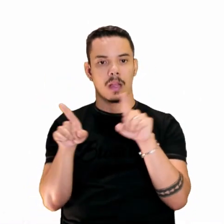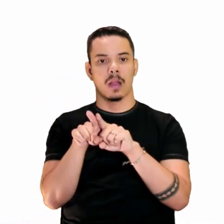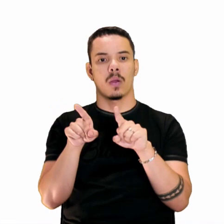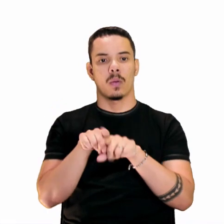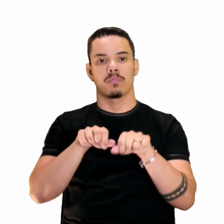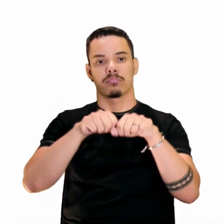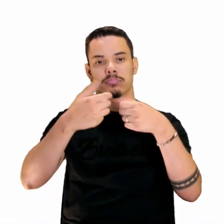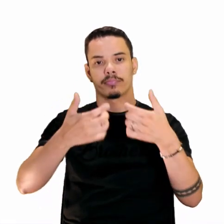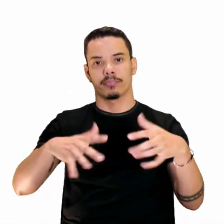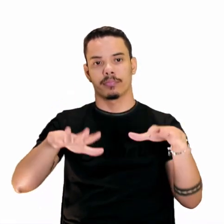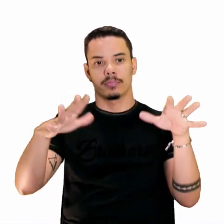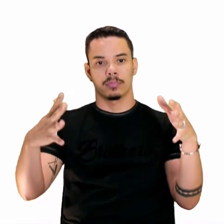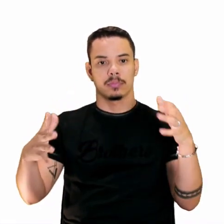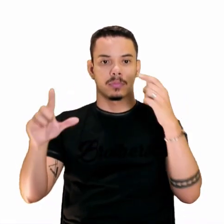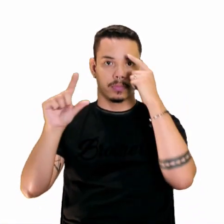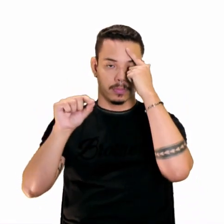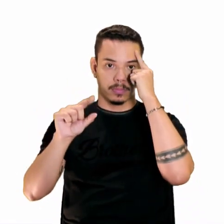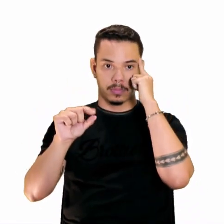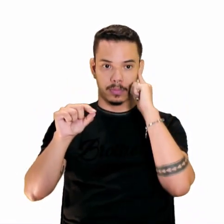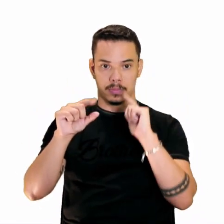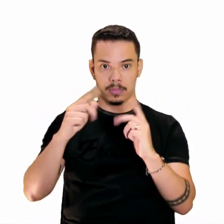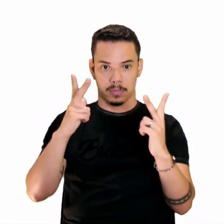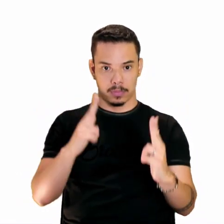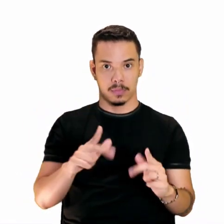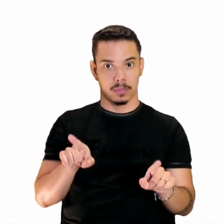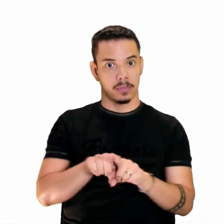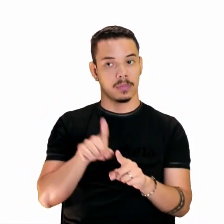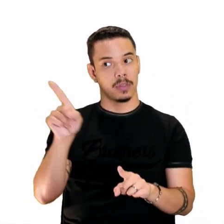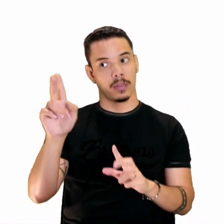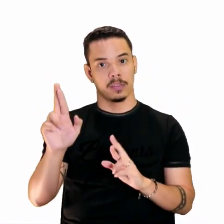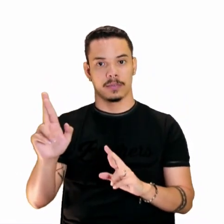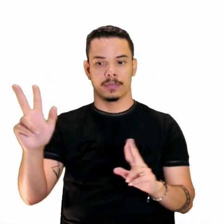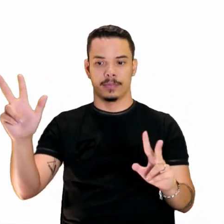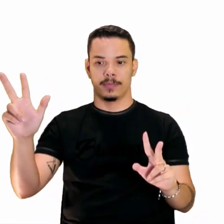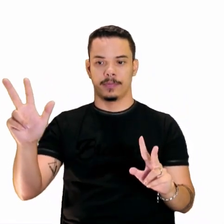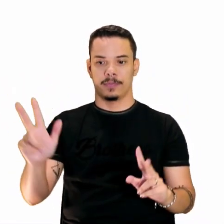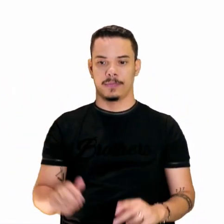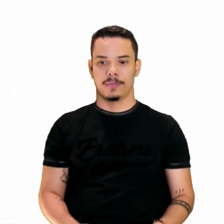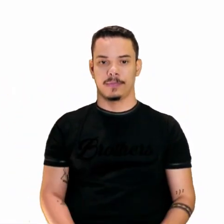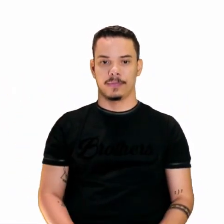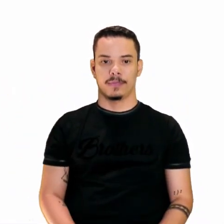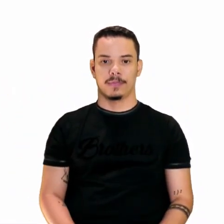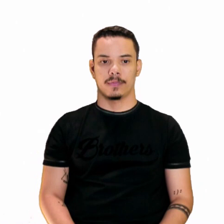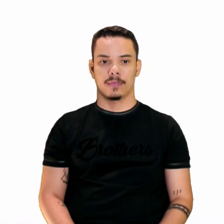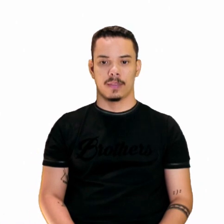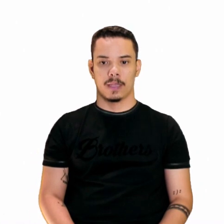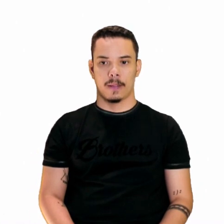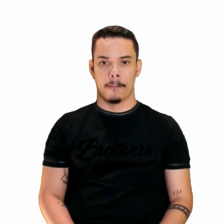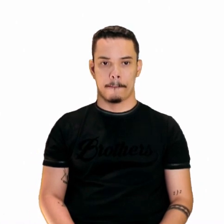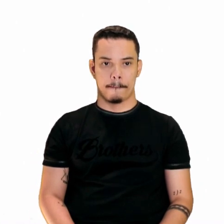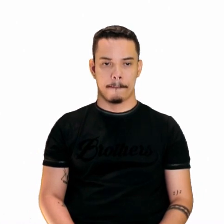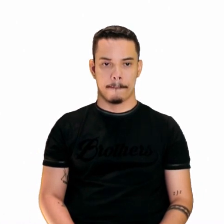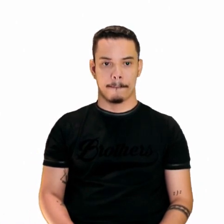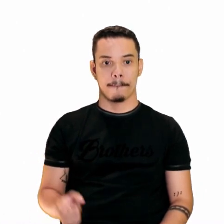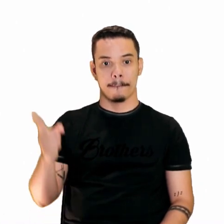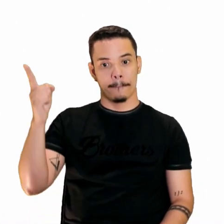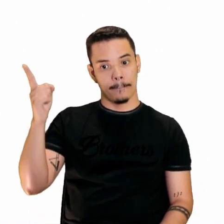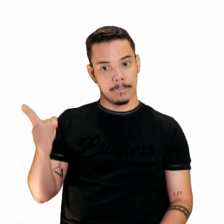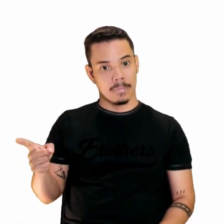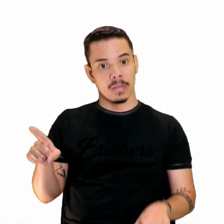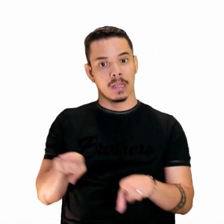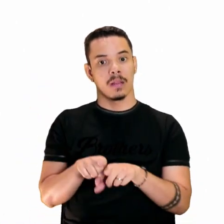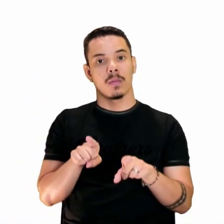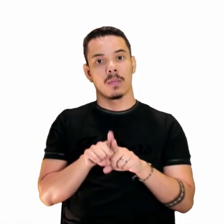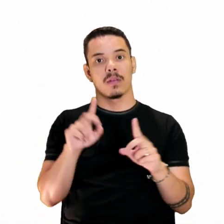passarinhos aqui não cantam como os de lá. Beleza! E agora? Essa paródia está